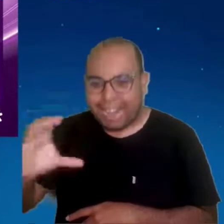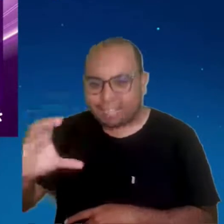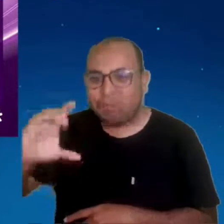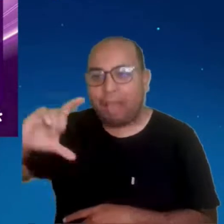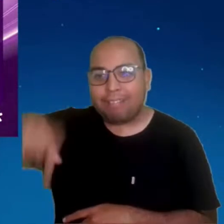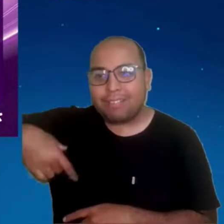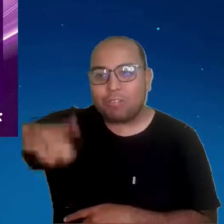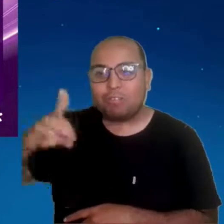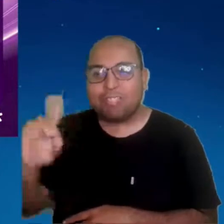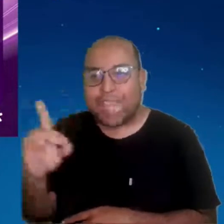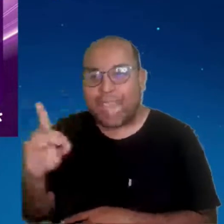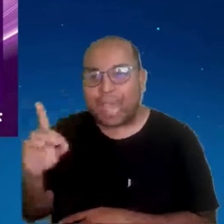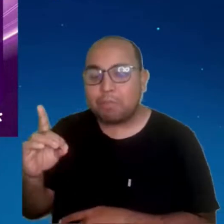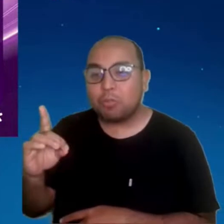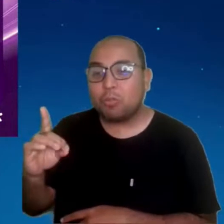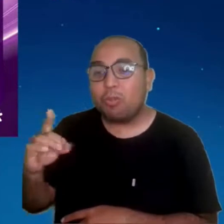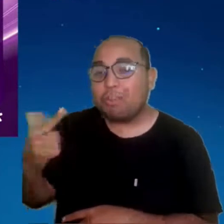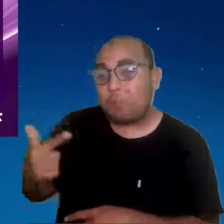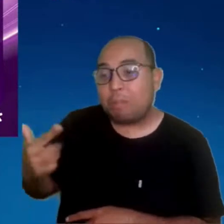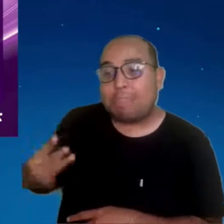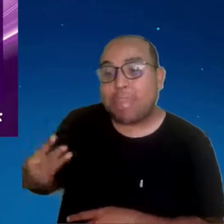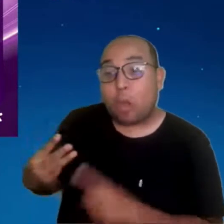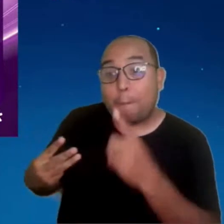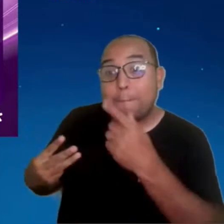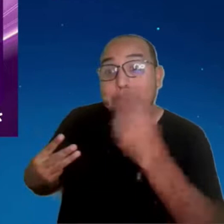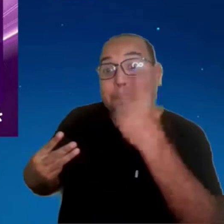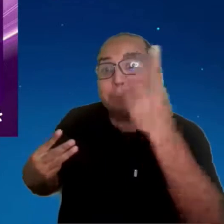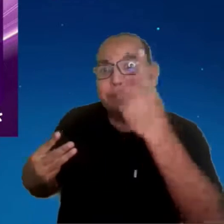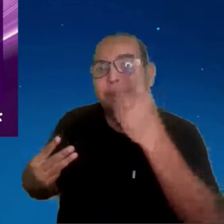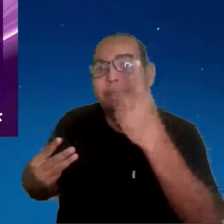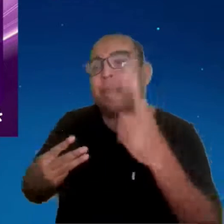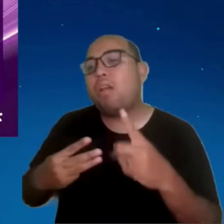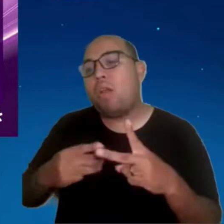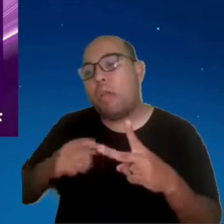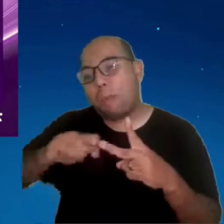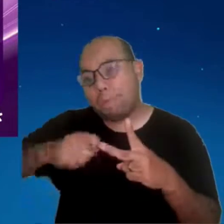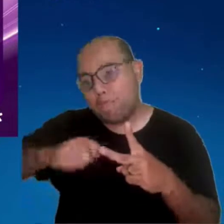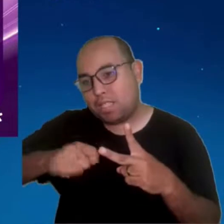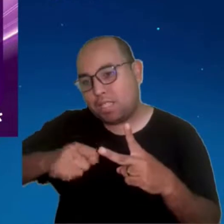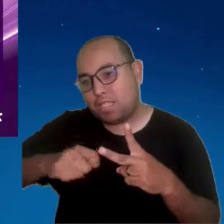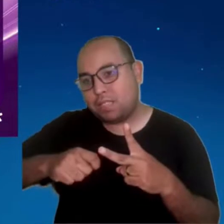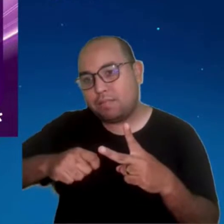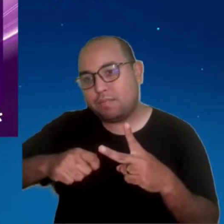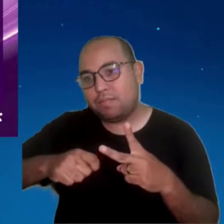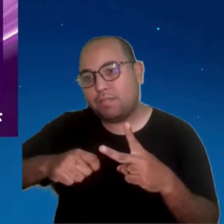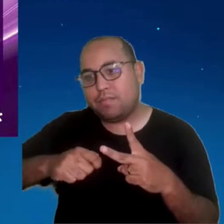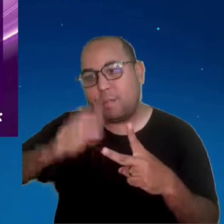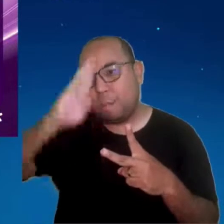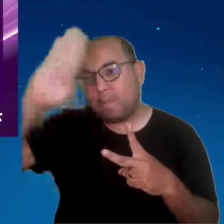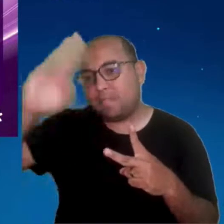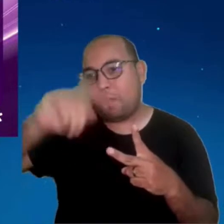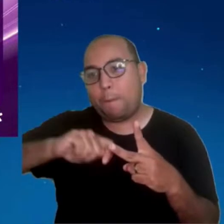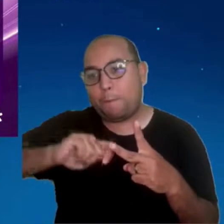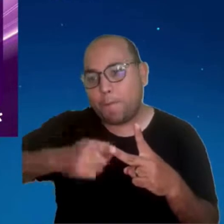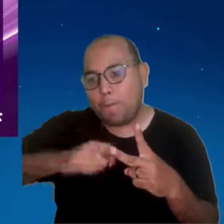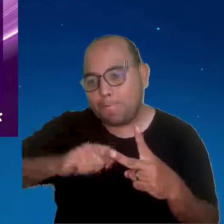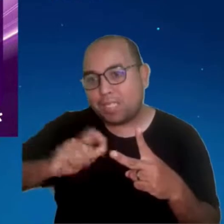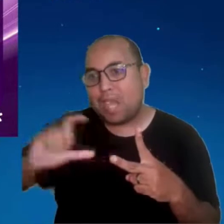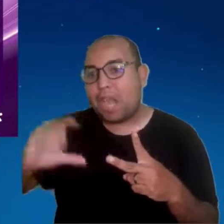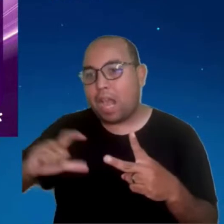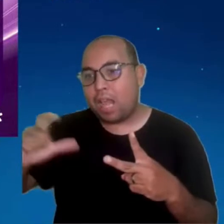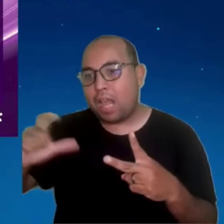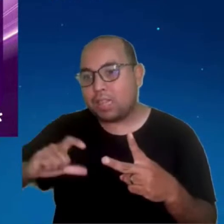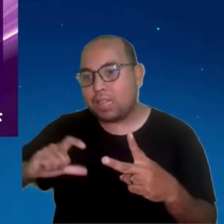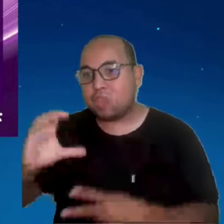na somatória, mas em transações, é PIX, cartão de crédito e cartão de débito. Então, a nossa geração, a